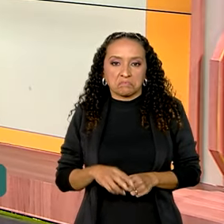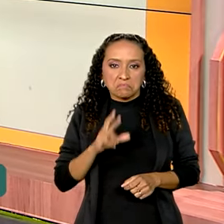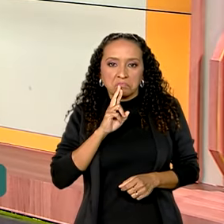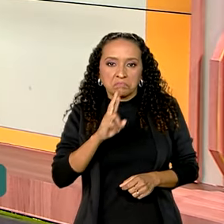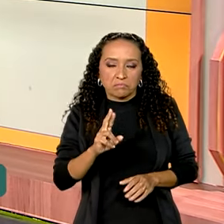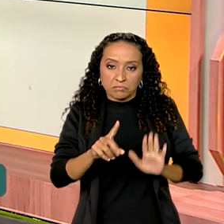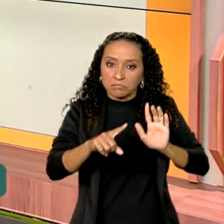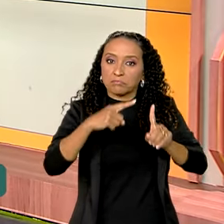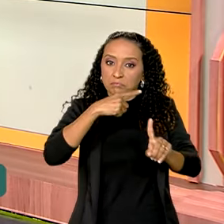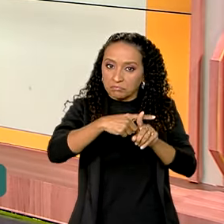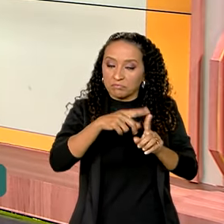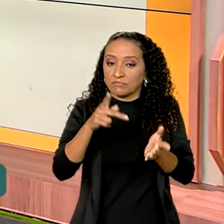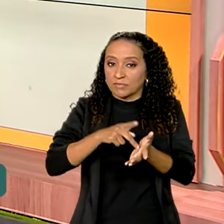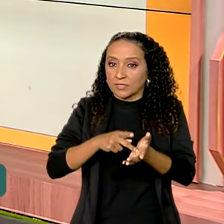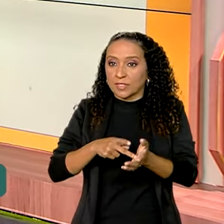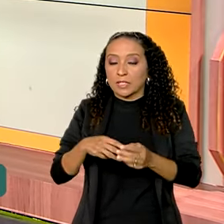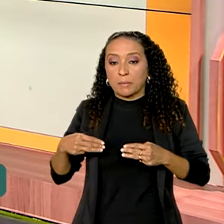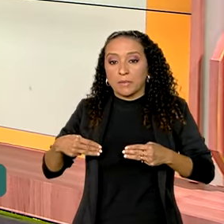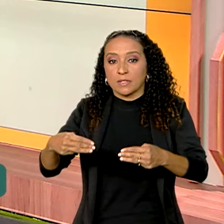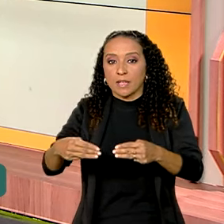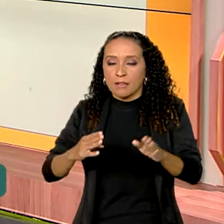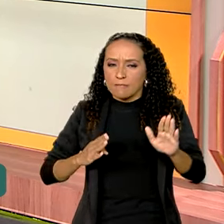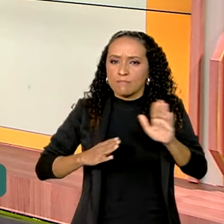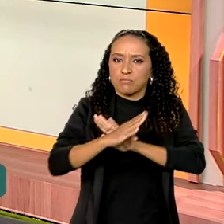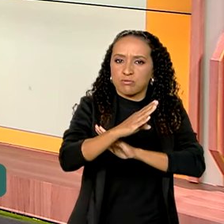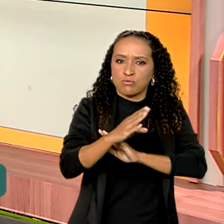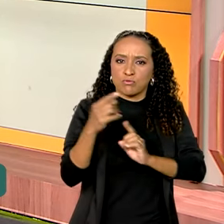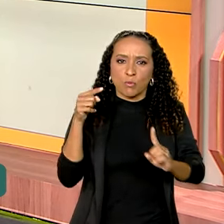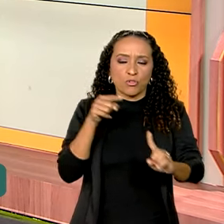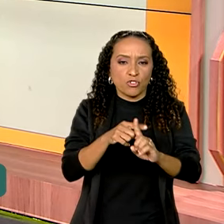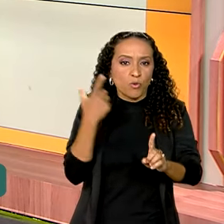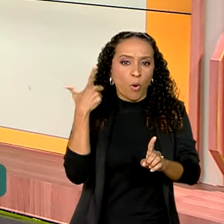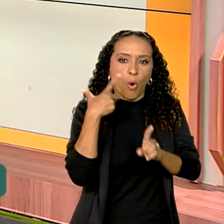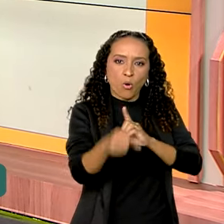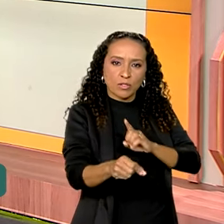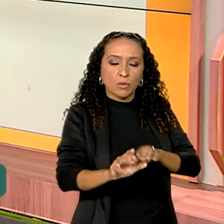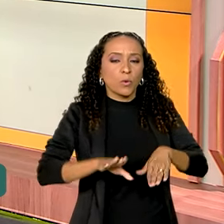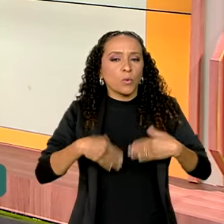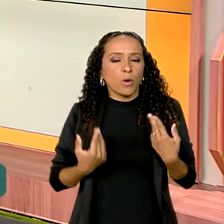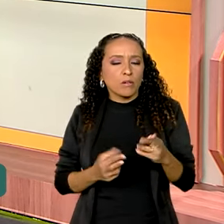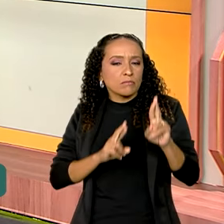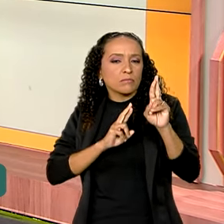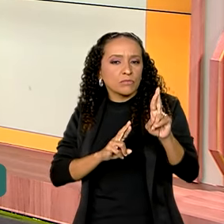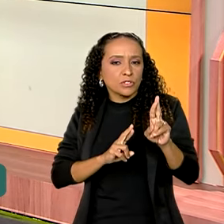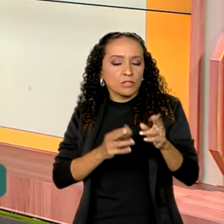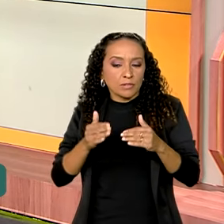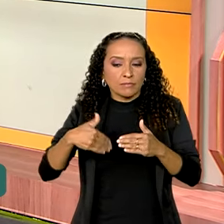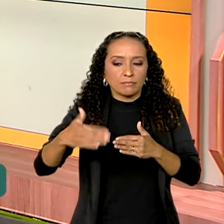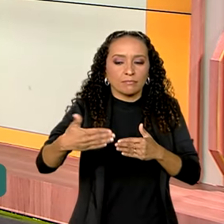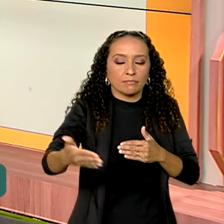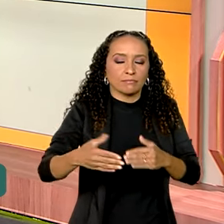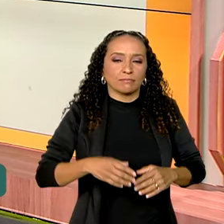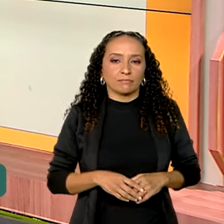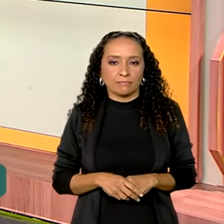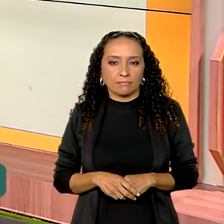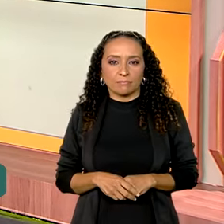positivos. A gente pode dizer que o Ministério atingiu a meta? E qual seria a expectativa para esses próximos dias?